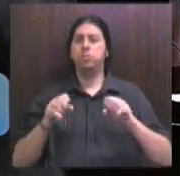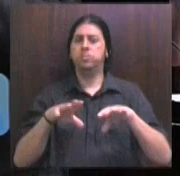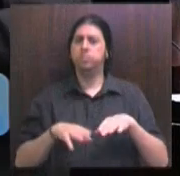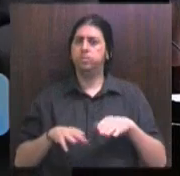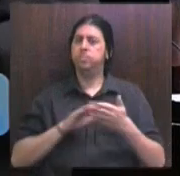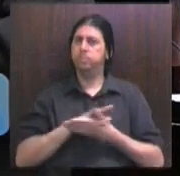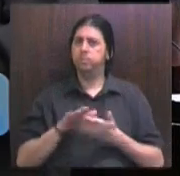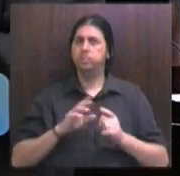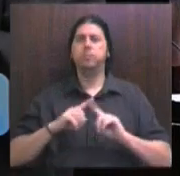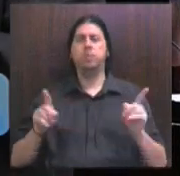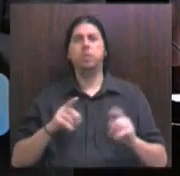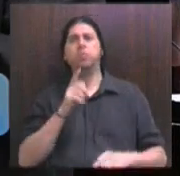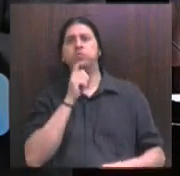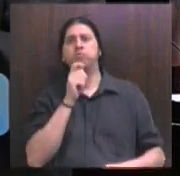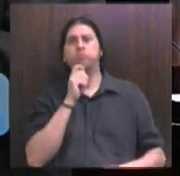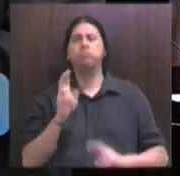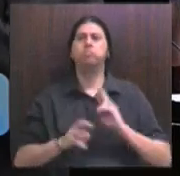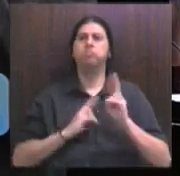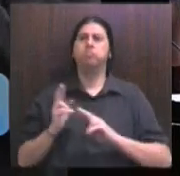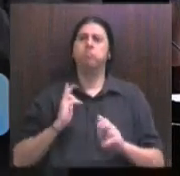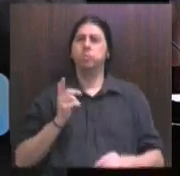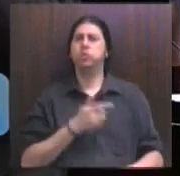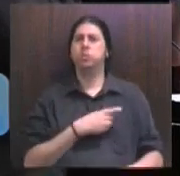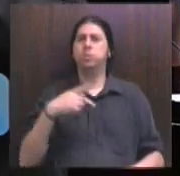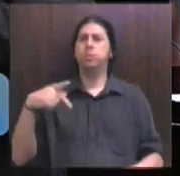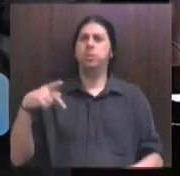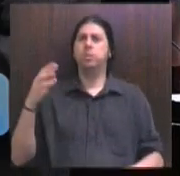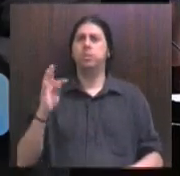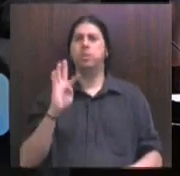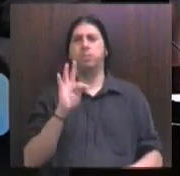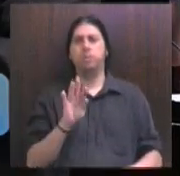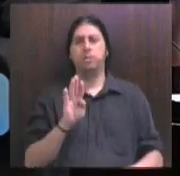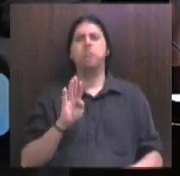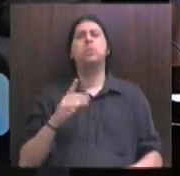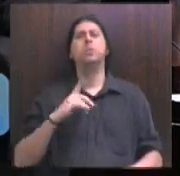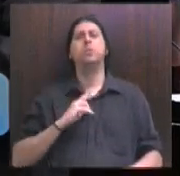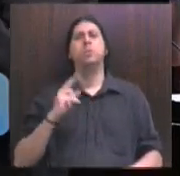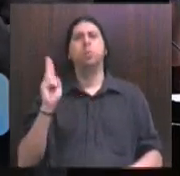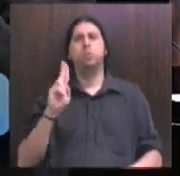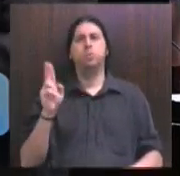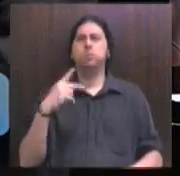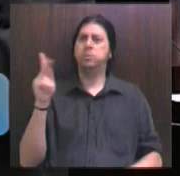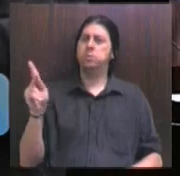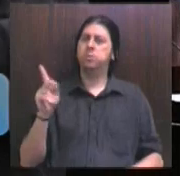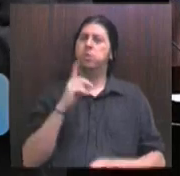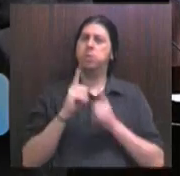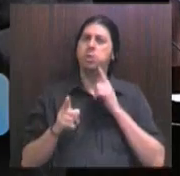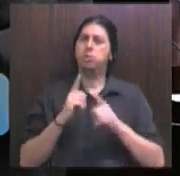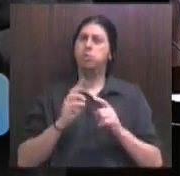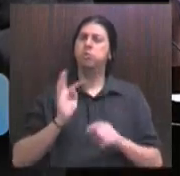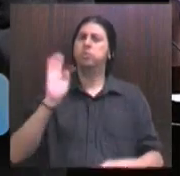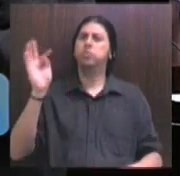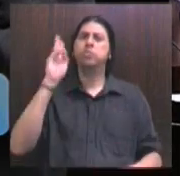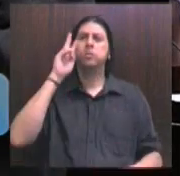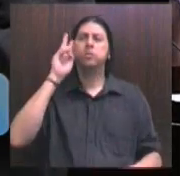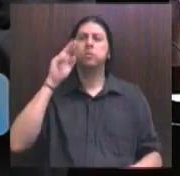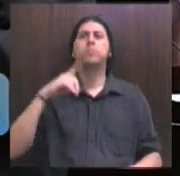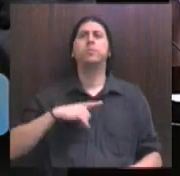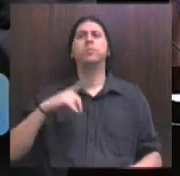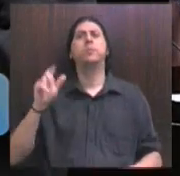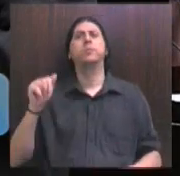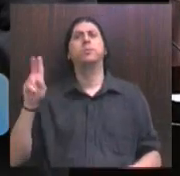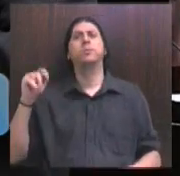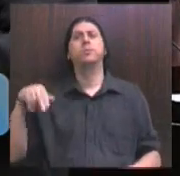ainda é uma referência para todos nós. Então, em nome do Albanese, nosso sempre coordenador da bancada, eu quero transmitir o nosso